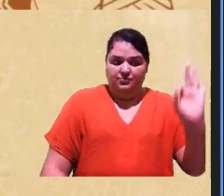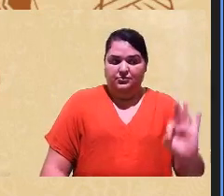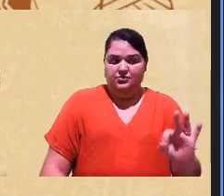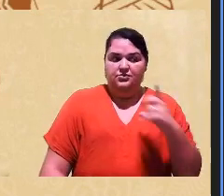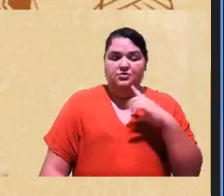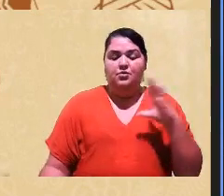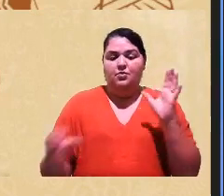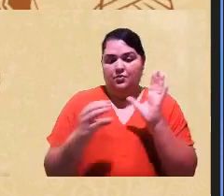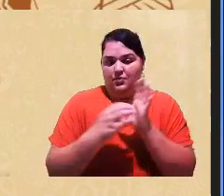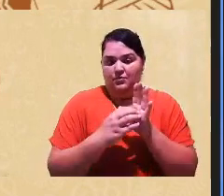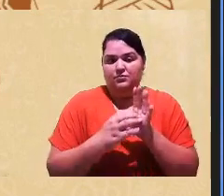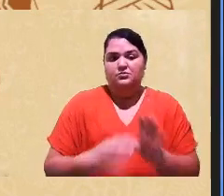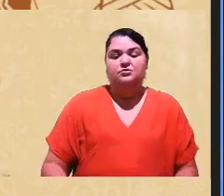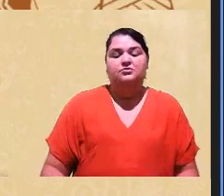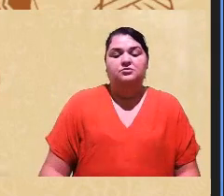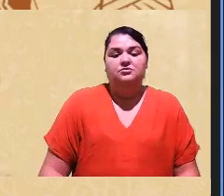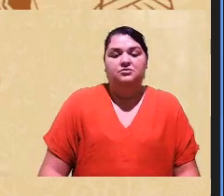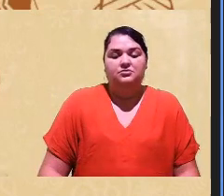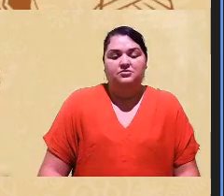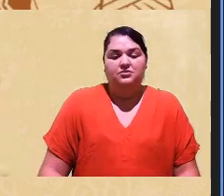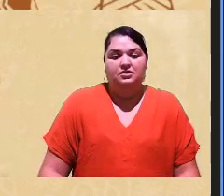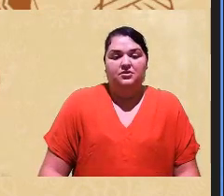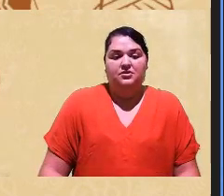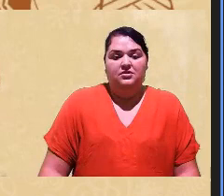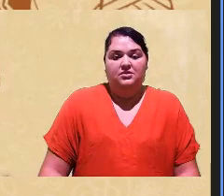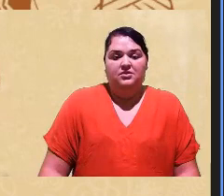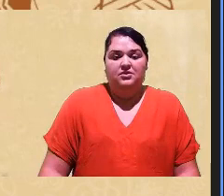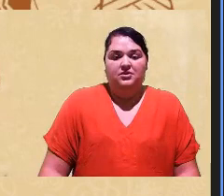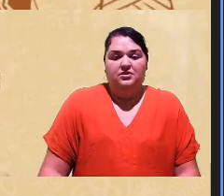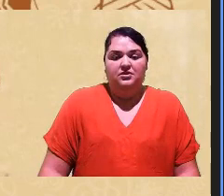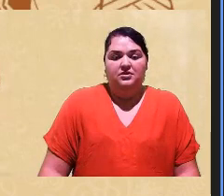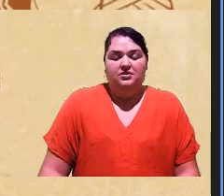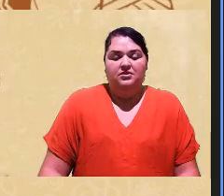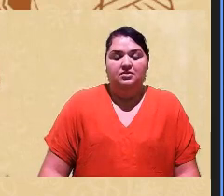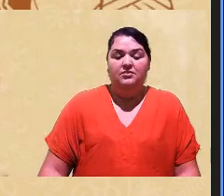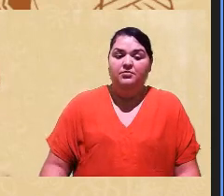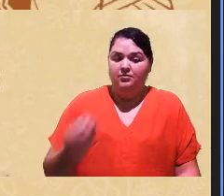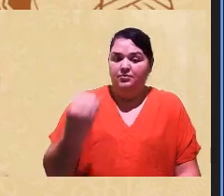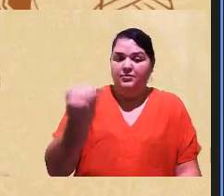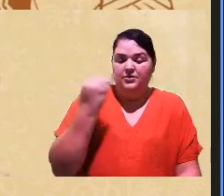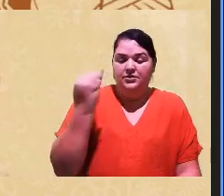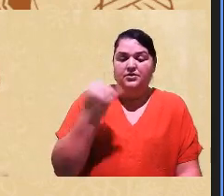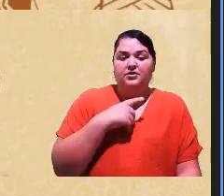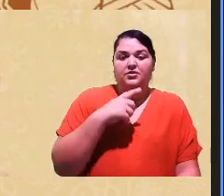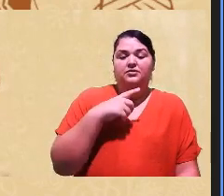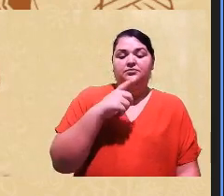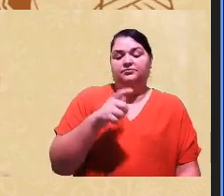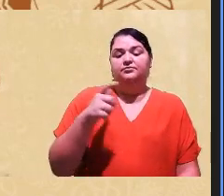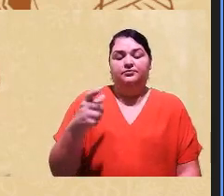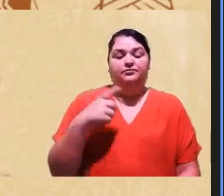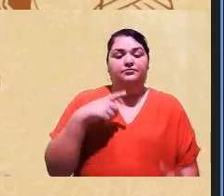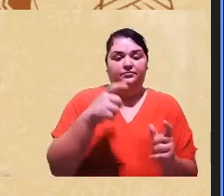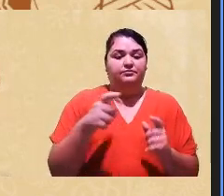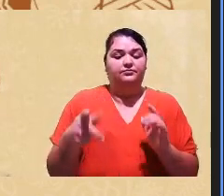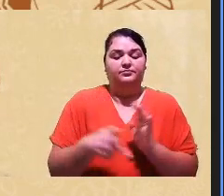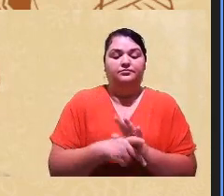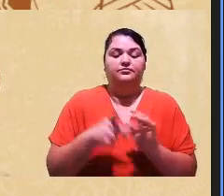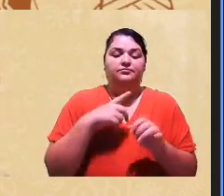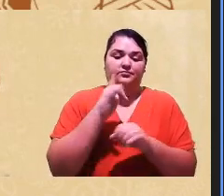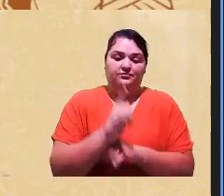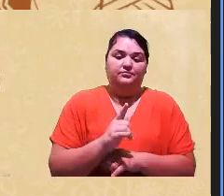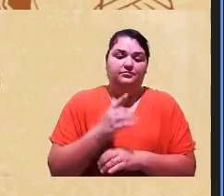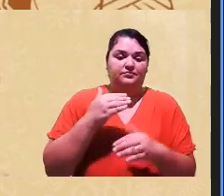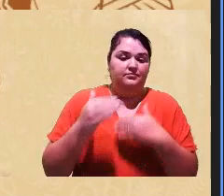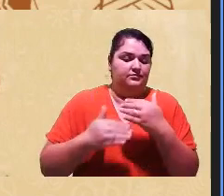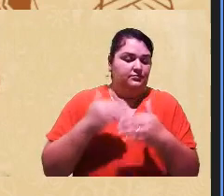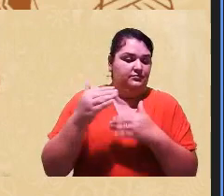públicos seria muito importante que as instituições as suas gestões né os seus gestores